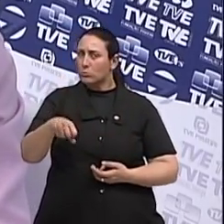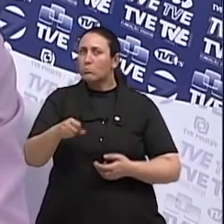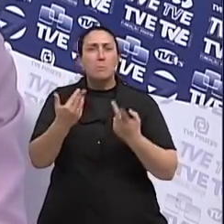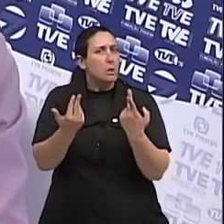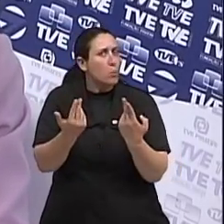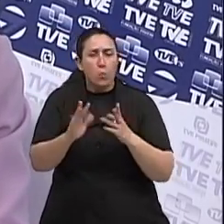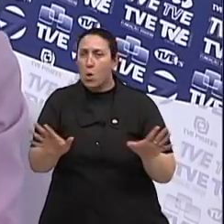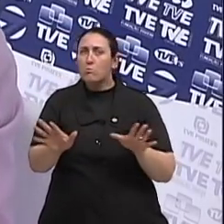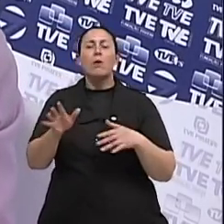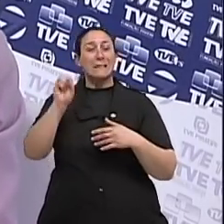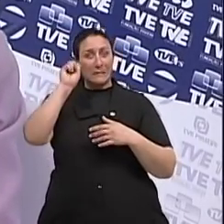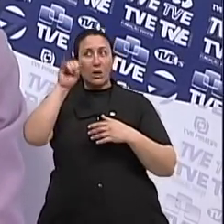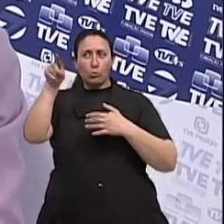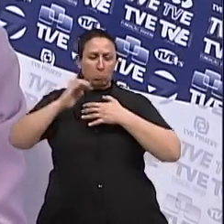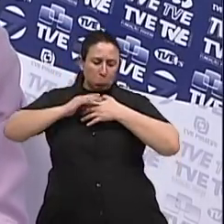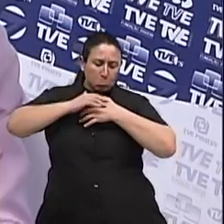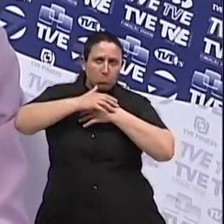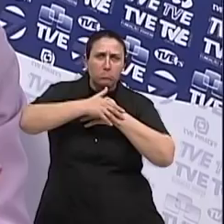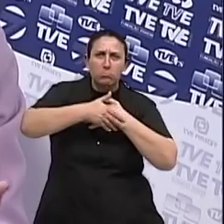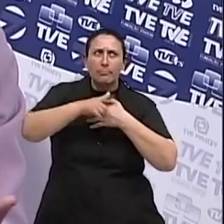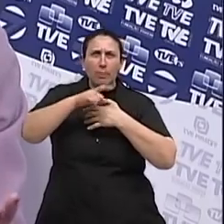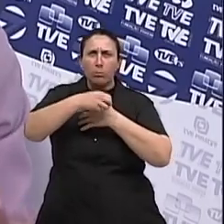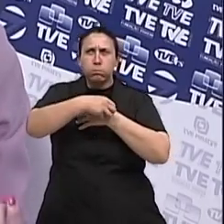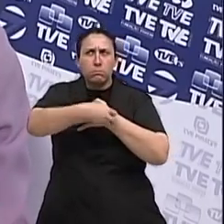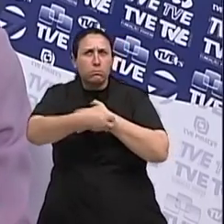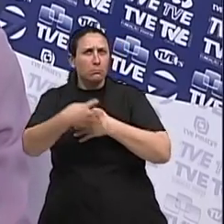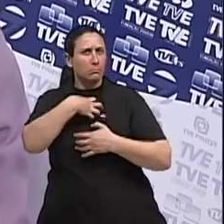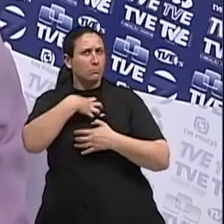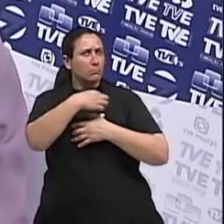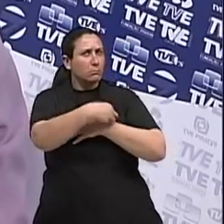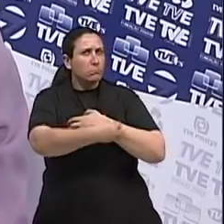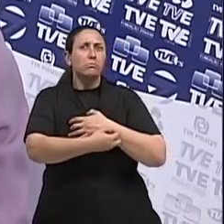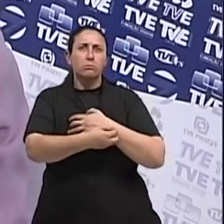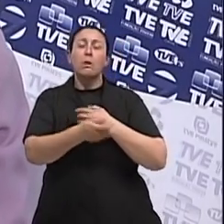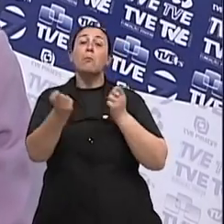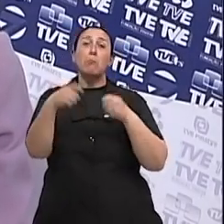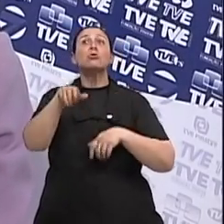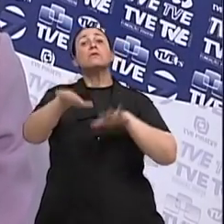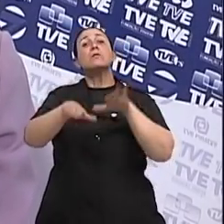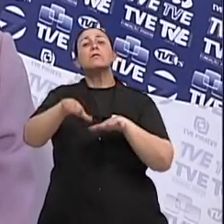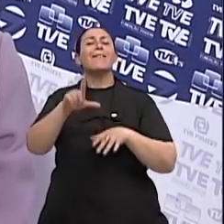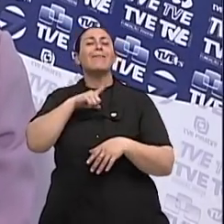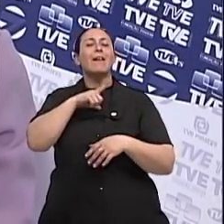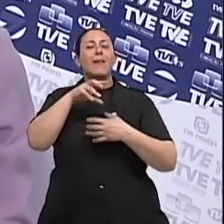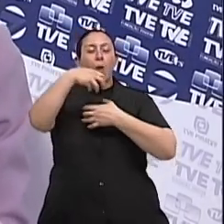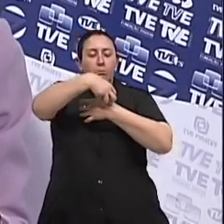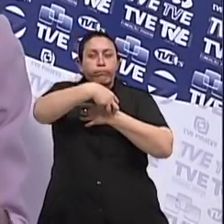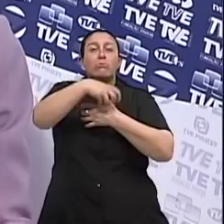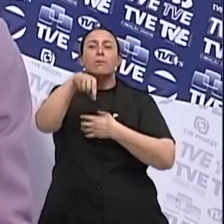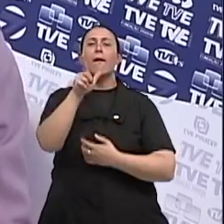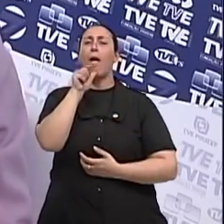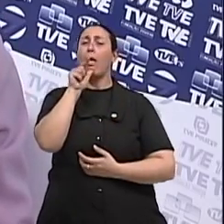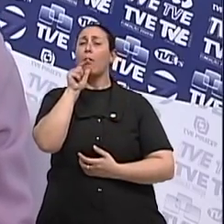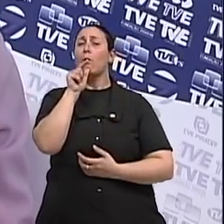ou um nódulo, antes de ele ser detectado, antes de ser diagnóstico, ele pode até ser um cisto, que é uma bolha de água dentro da mama que